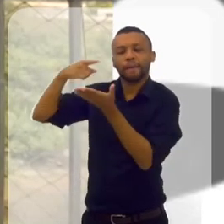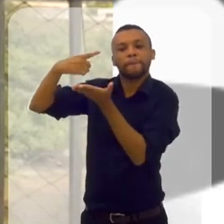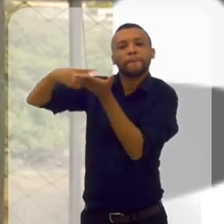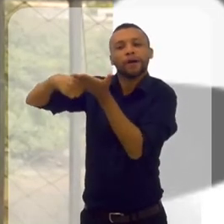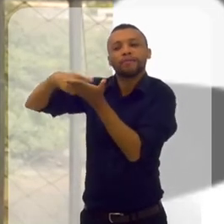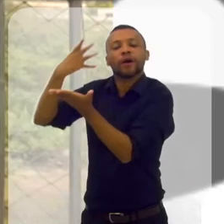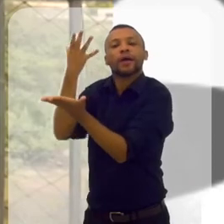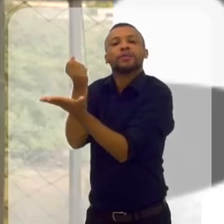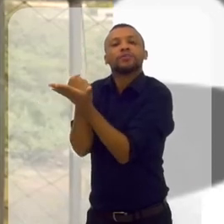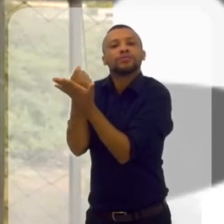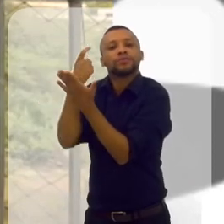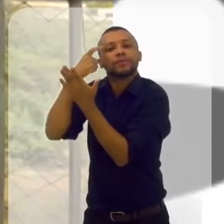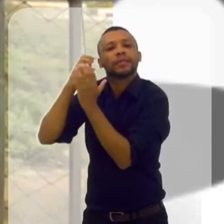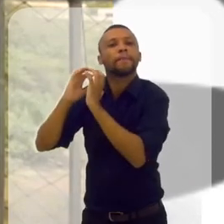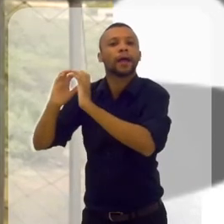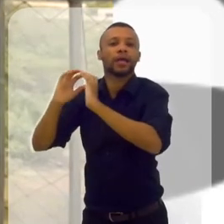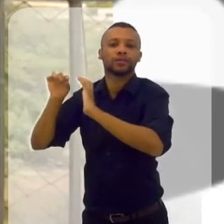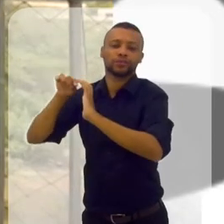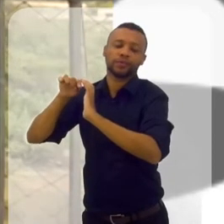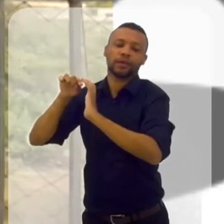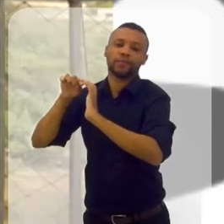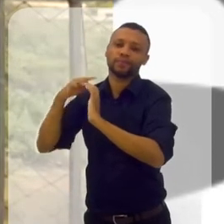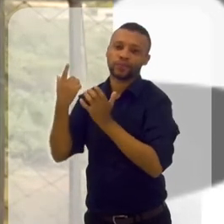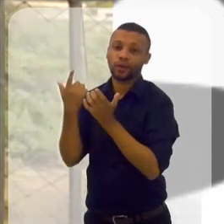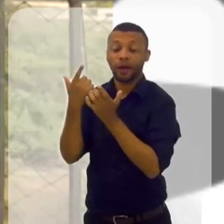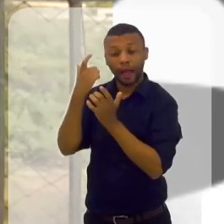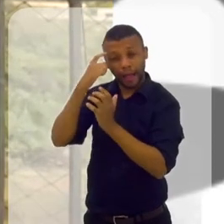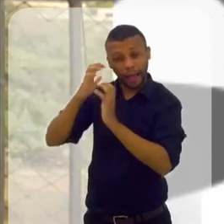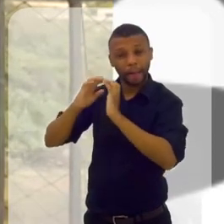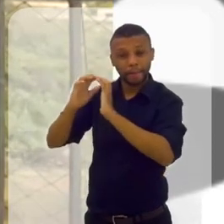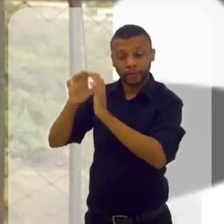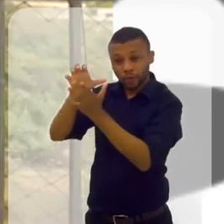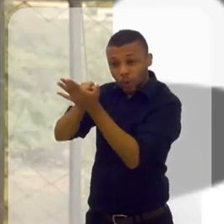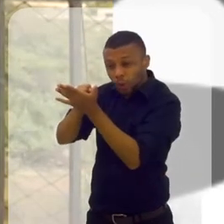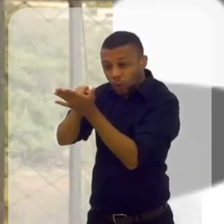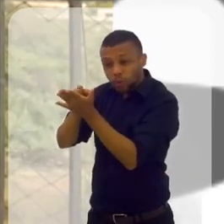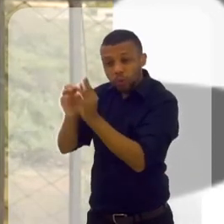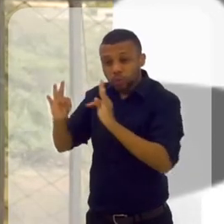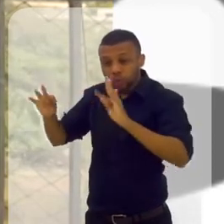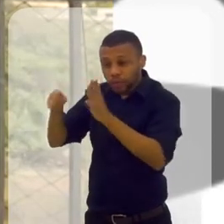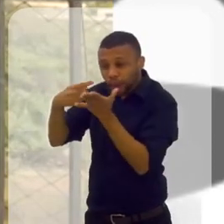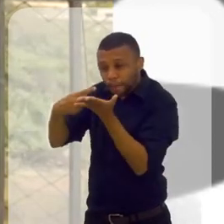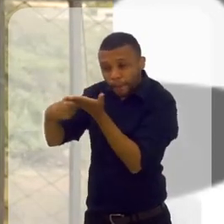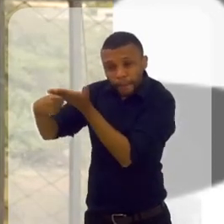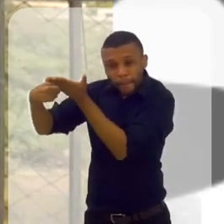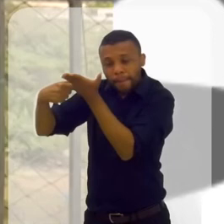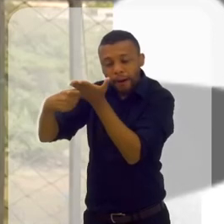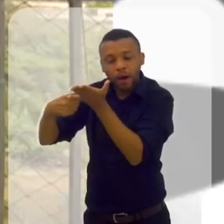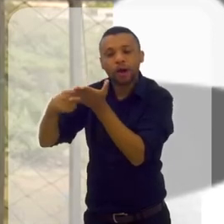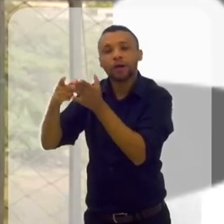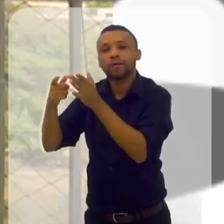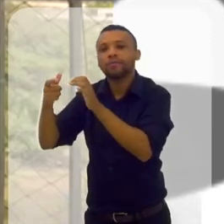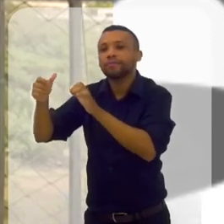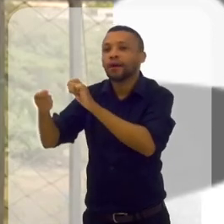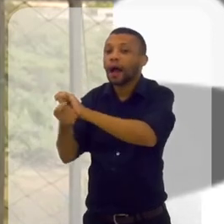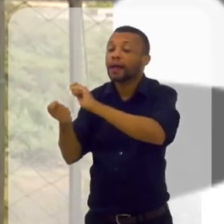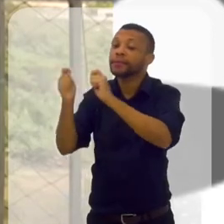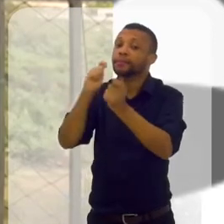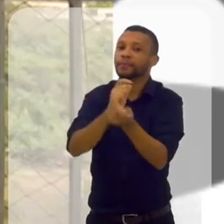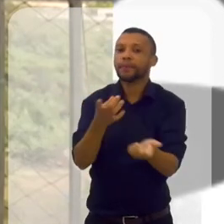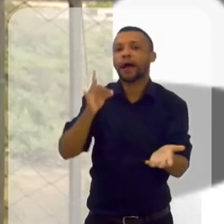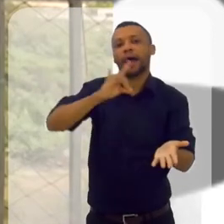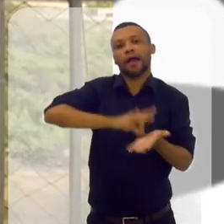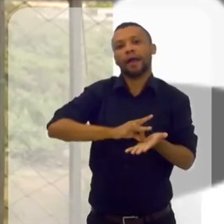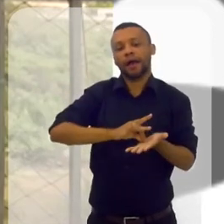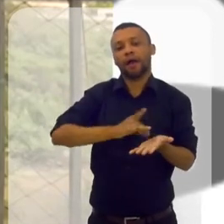E ficou nas suas memórias. Então a mente precisa fazer com que tudo que tá programado se torne uma realidade. Então ela passa a vida só